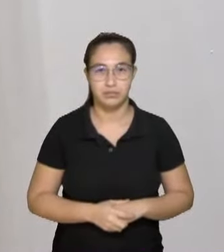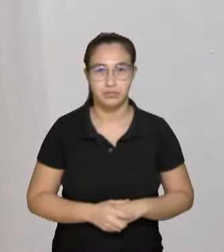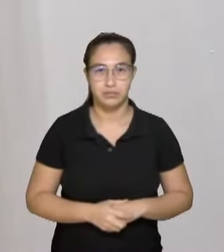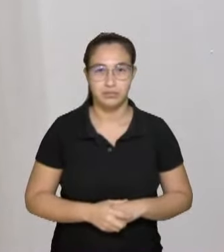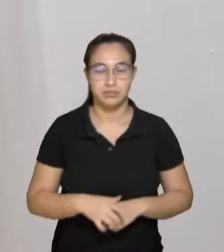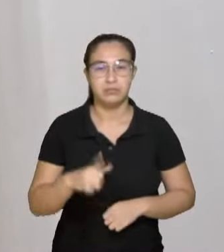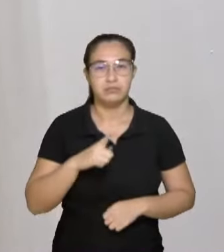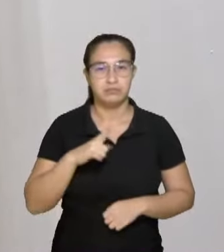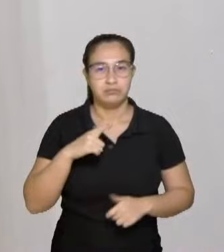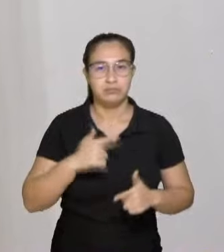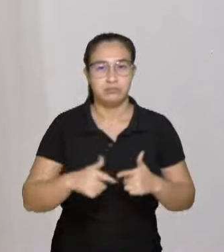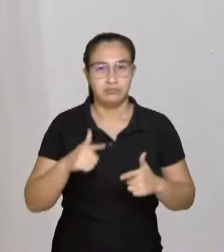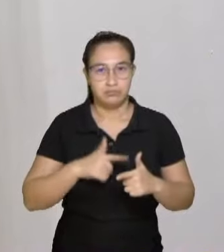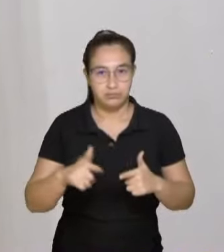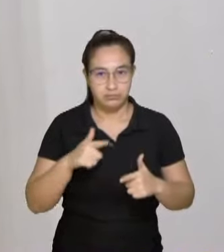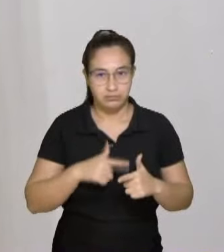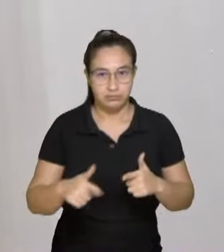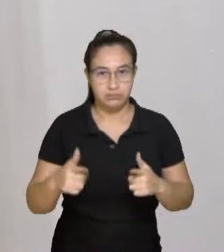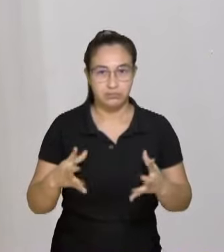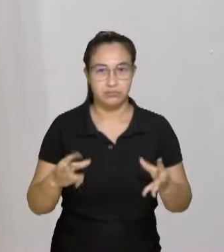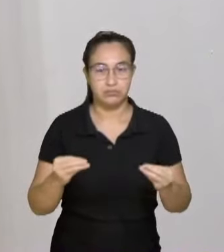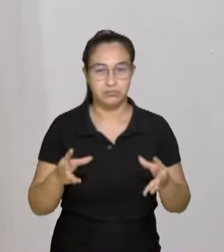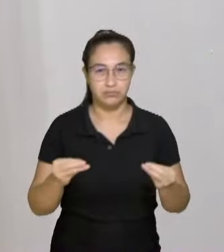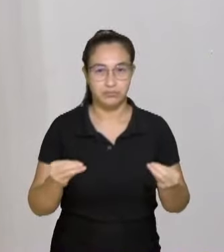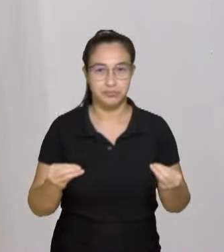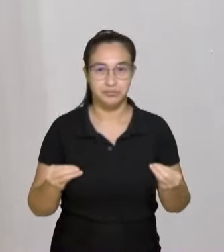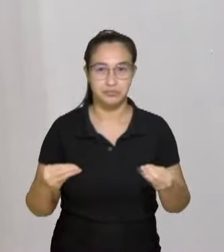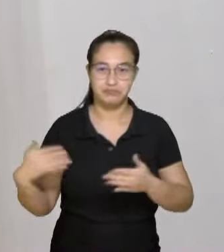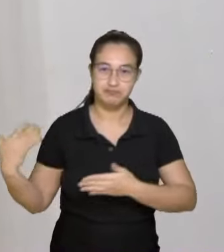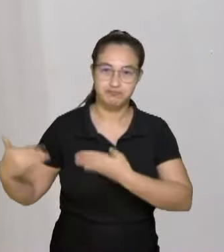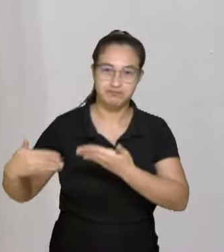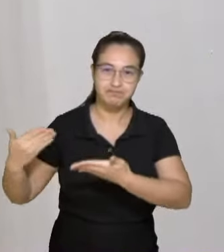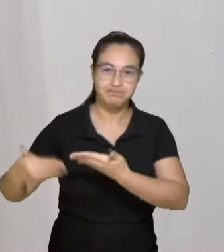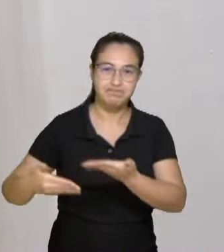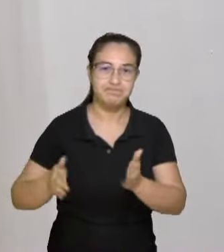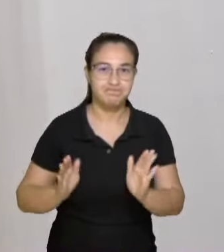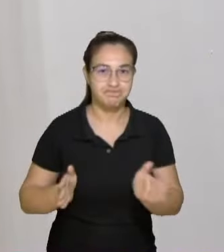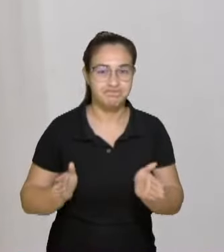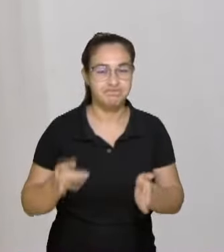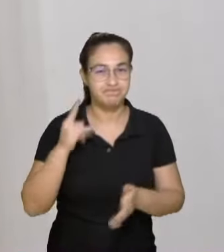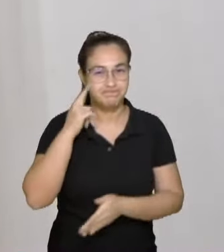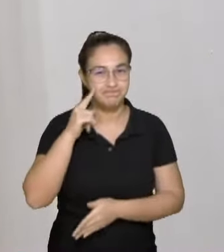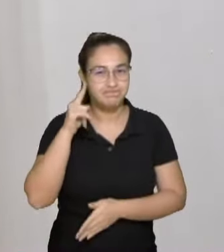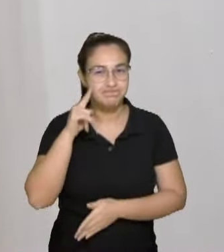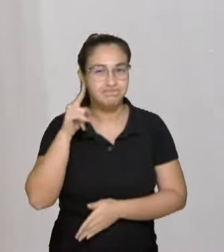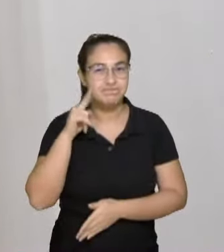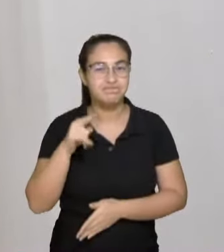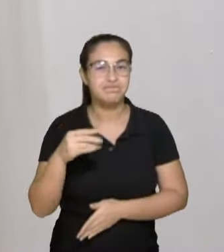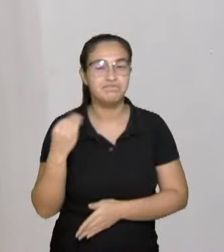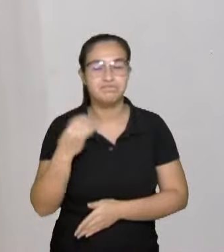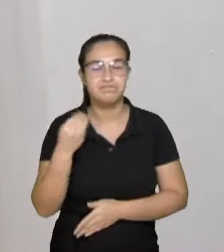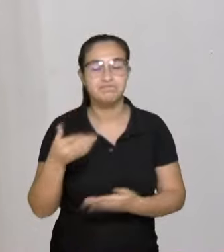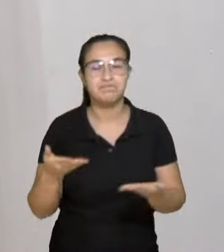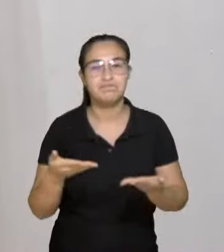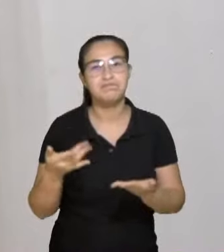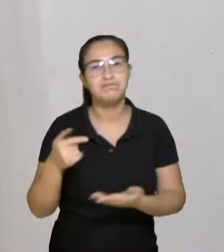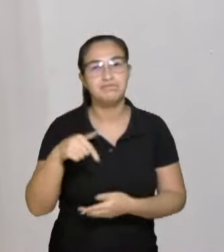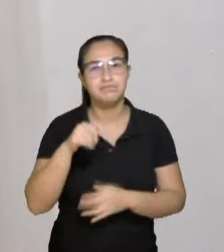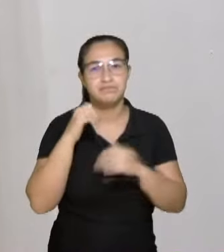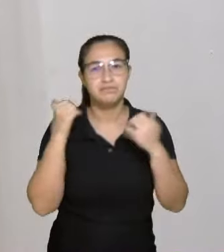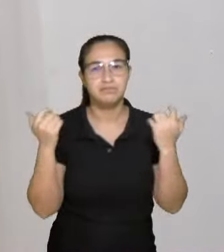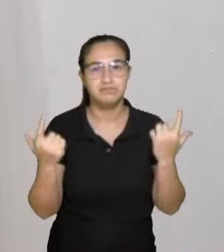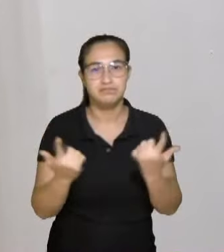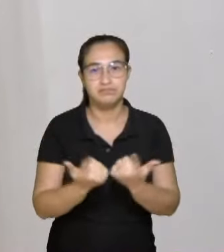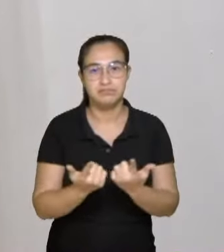problema vivido nesses últimos dias, eu aproveitei esse momento que estamos aqui na Assembleia,